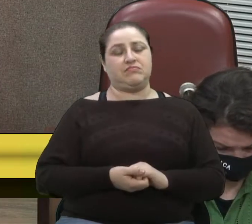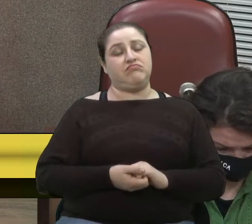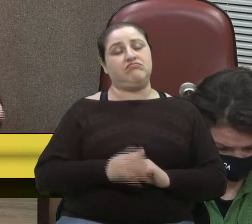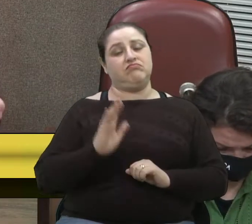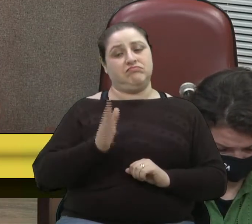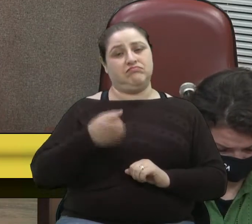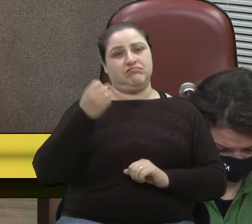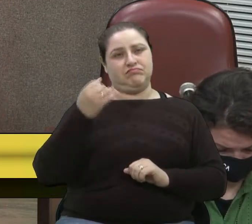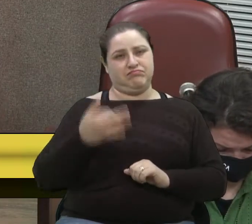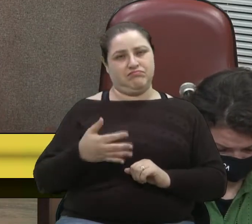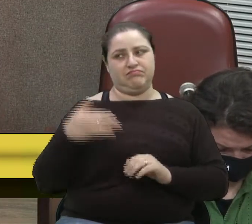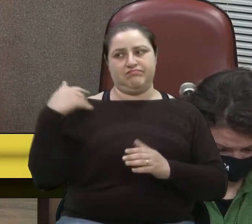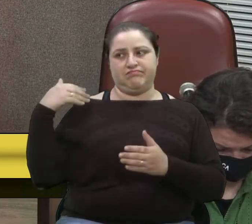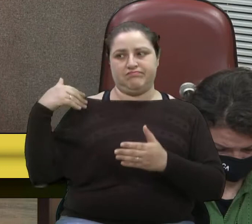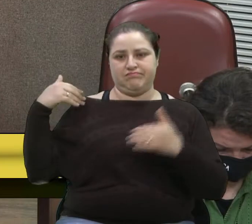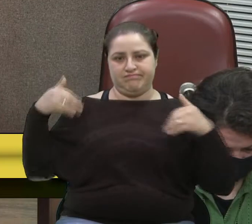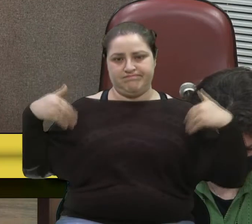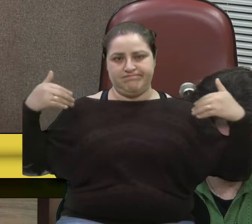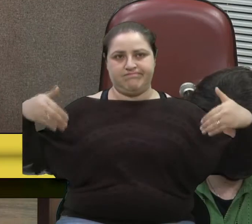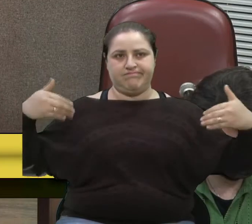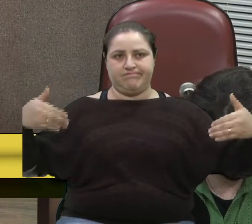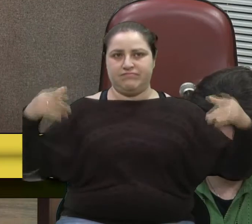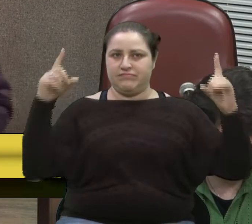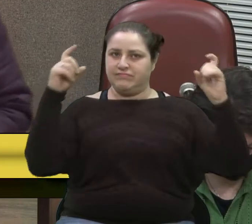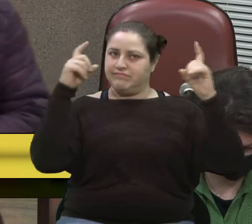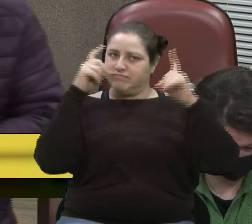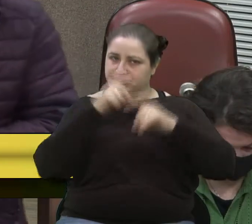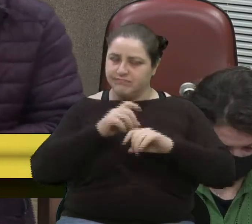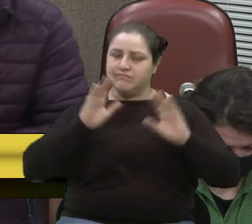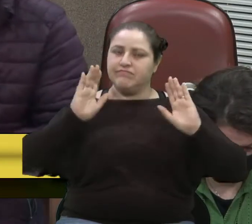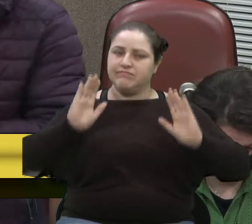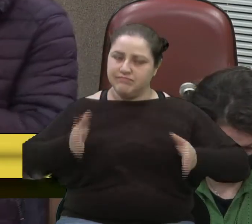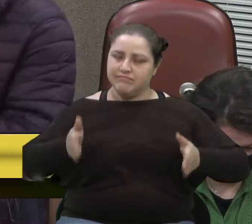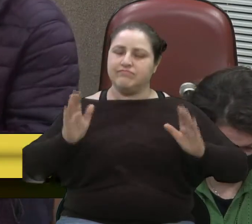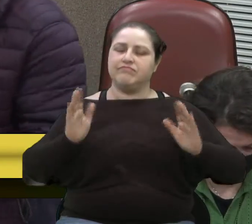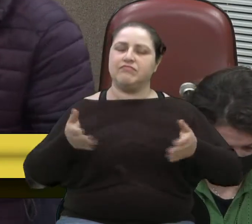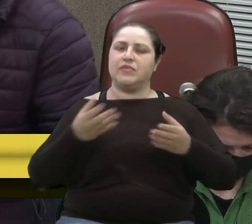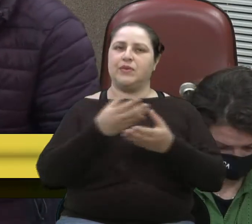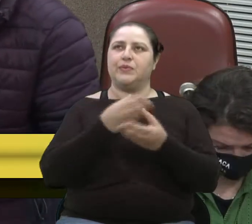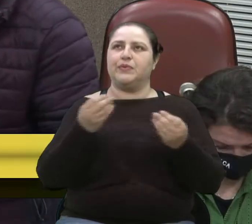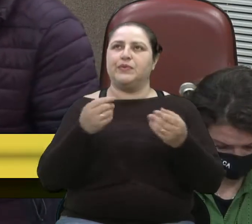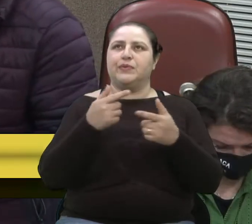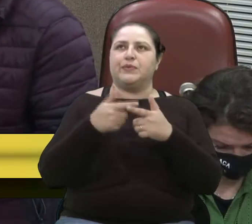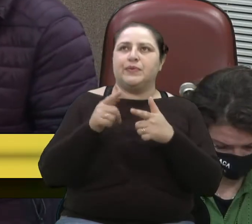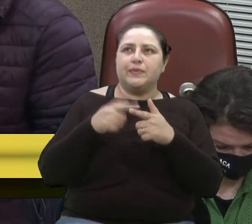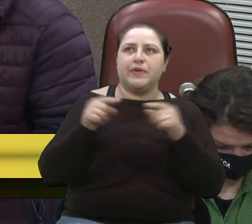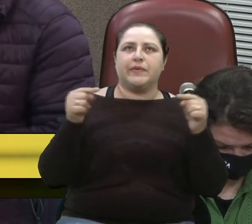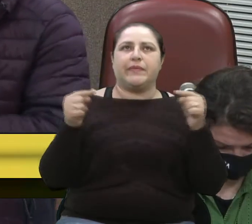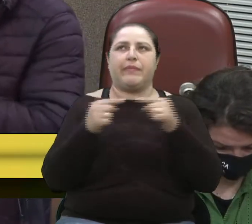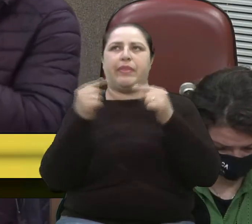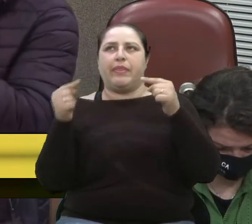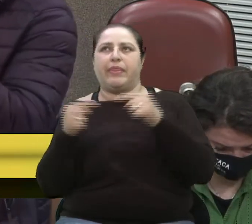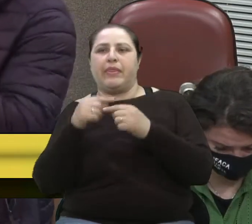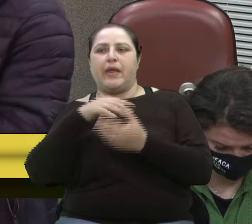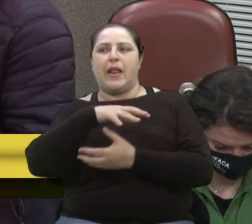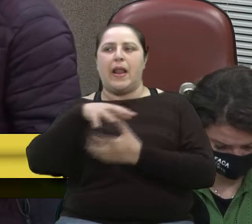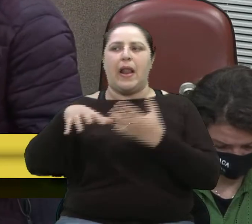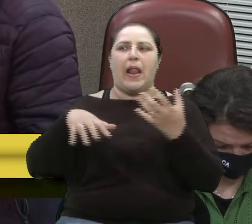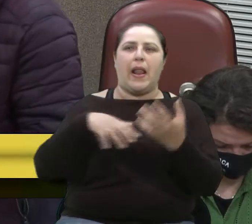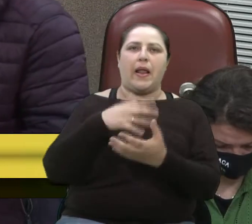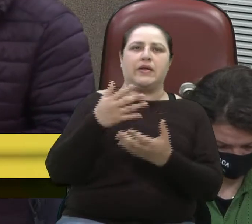passaram por muitas dificuldades, por muitas controvérsias, por muitas